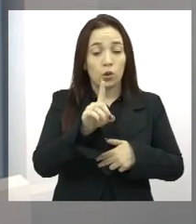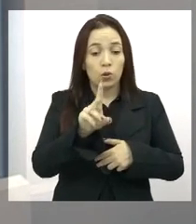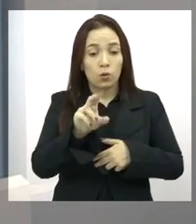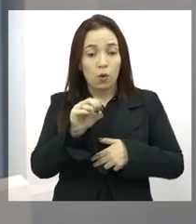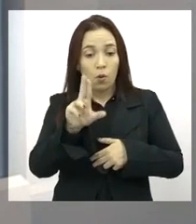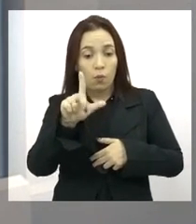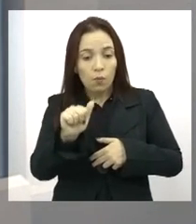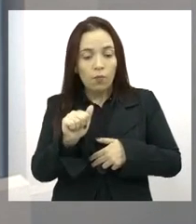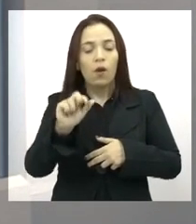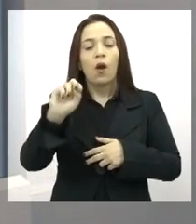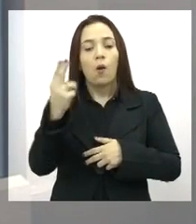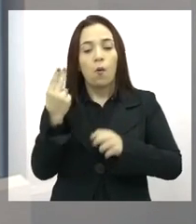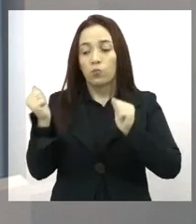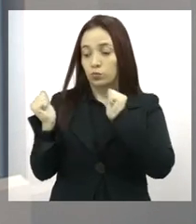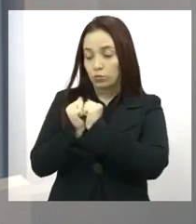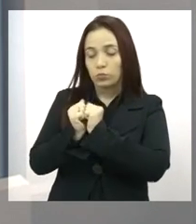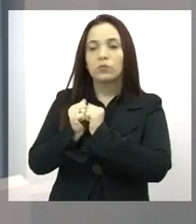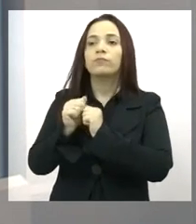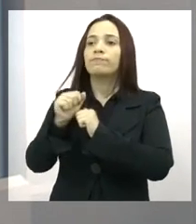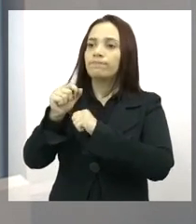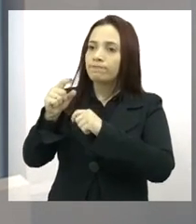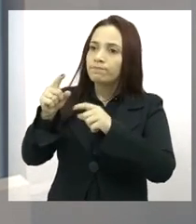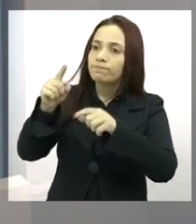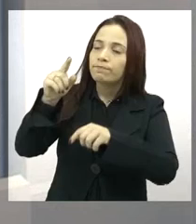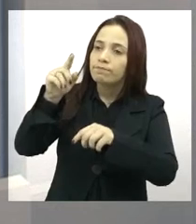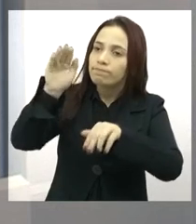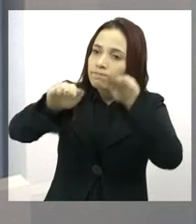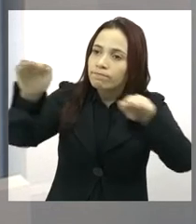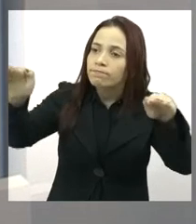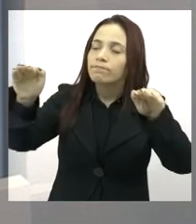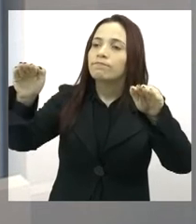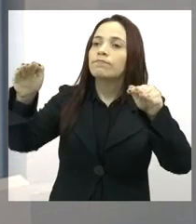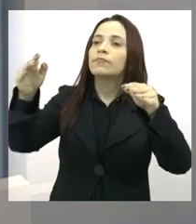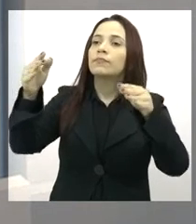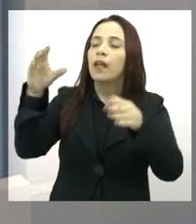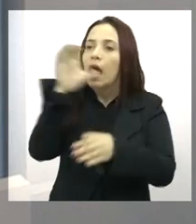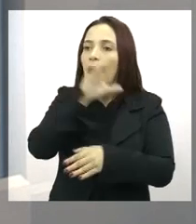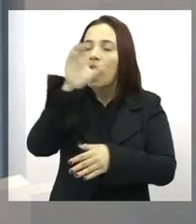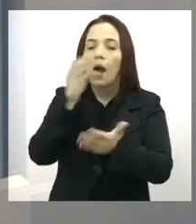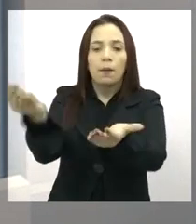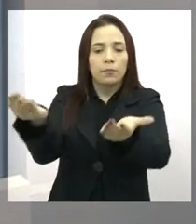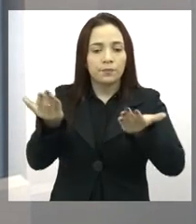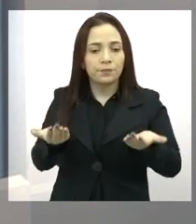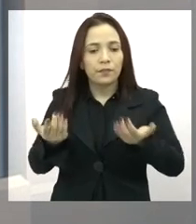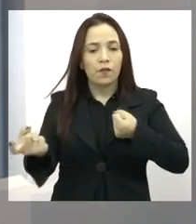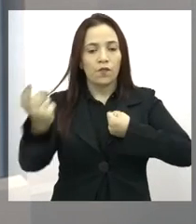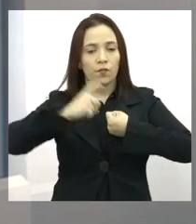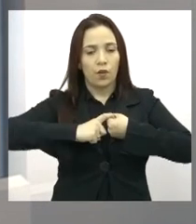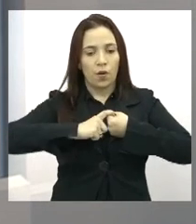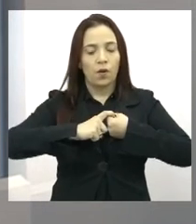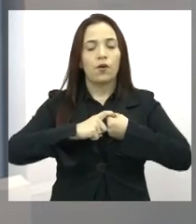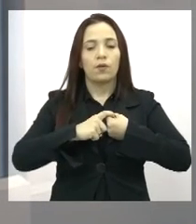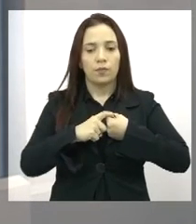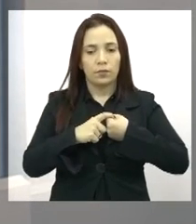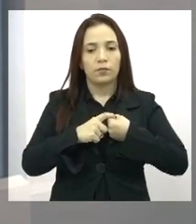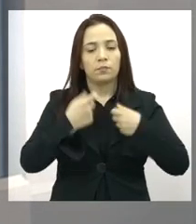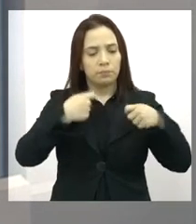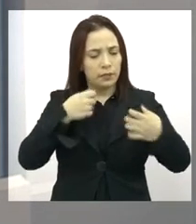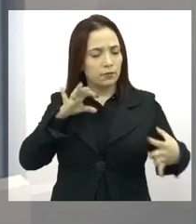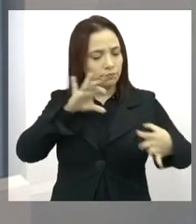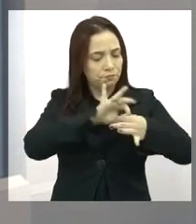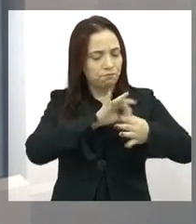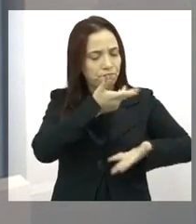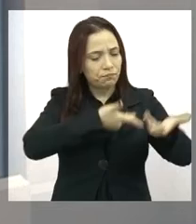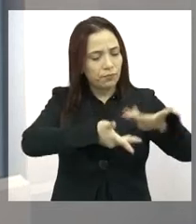lado, faz com que isso seja agilizado, né, e esse processo seja favorecido, né, de fortalecer esse